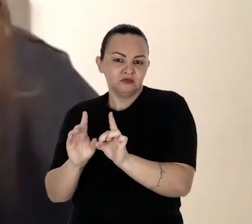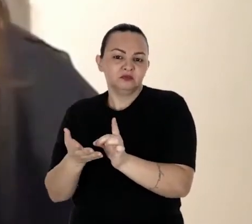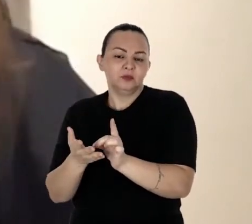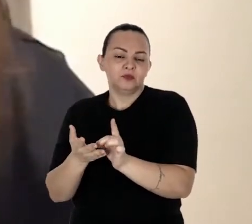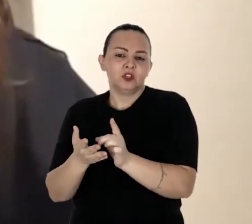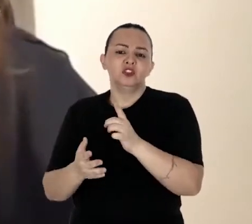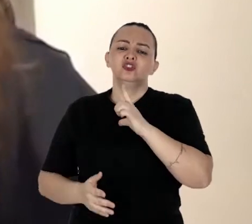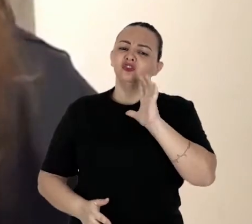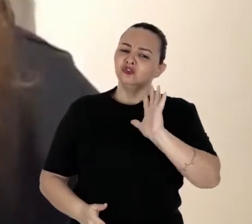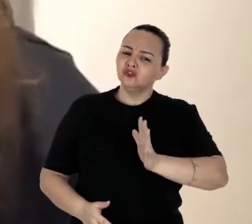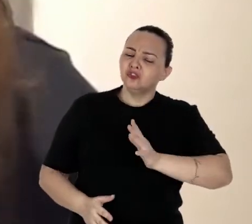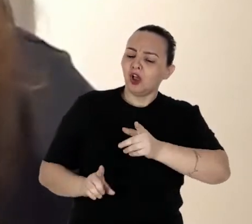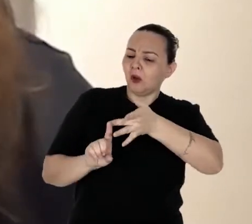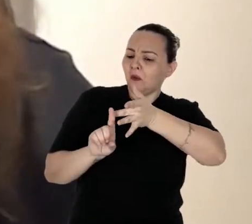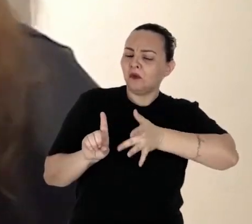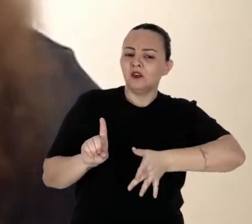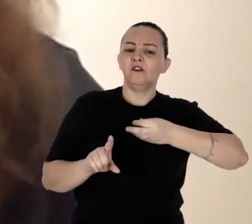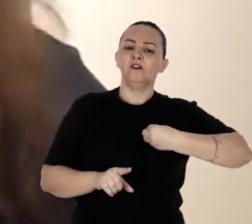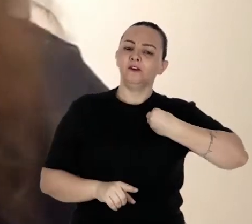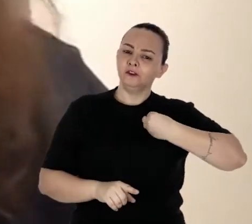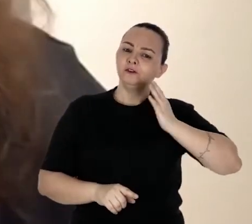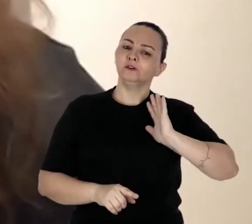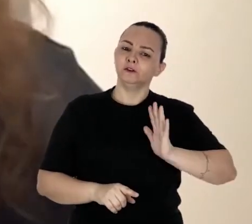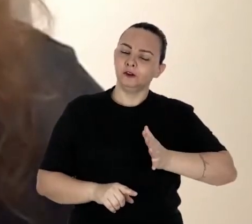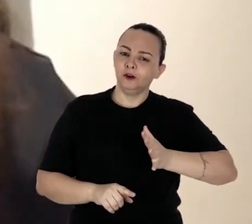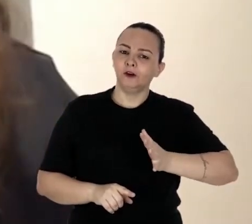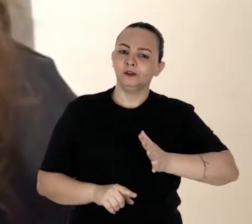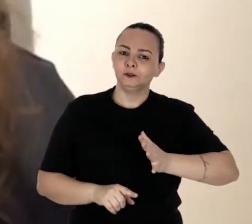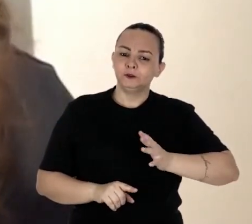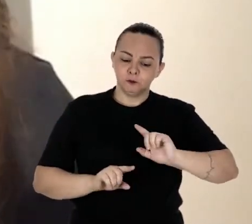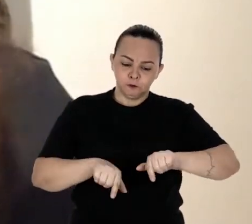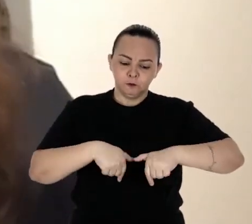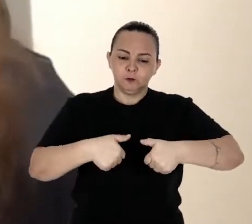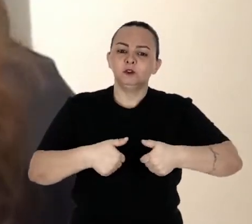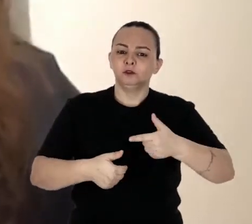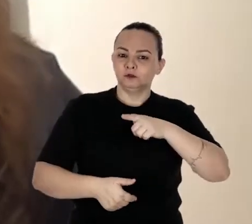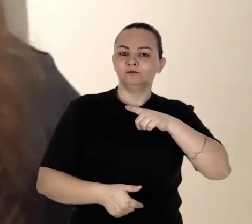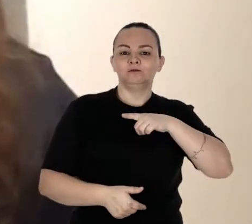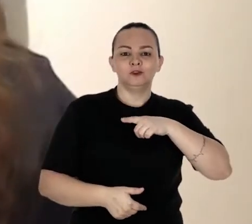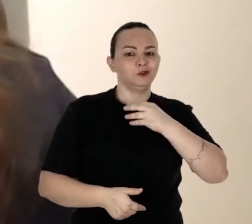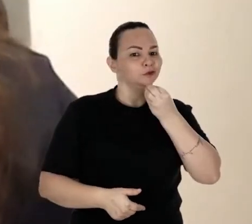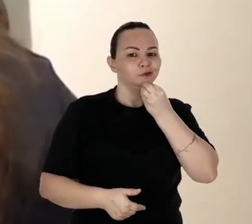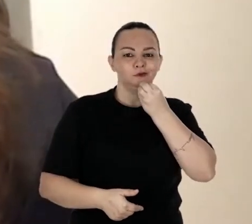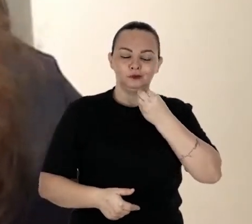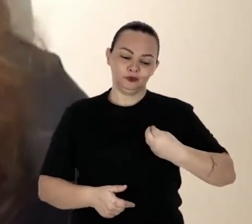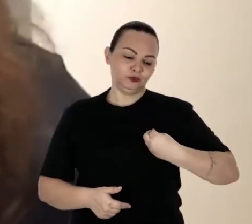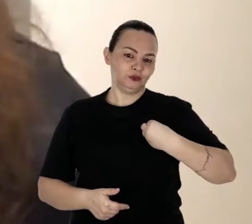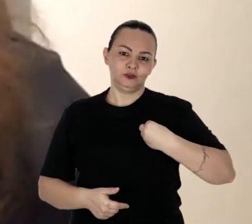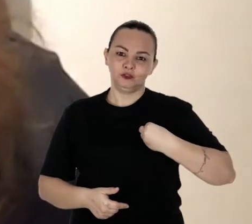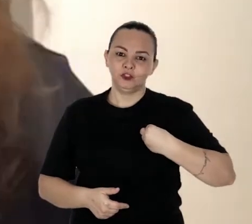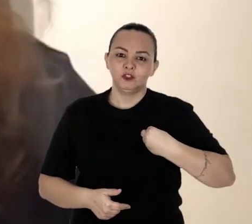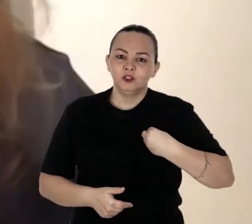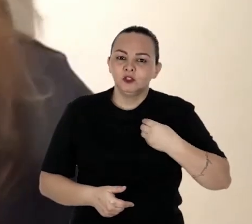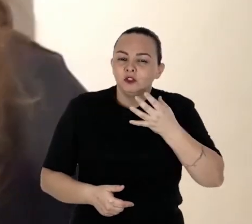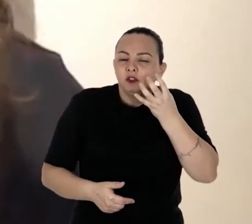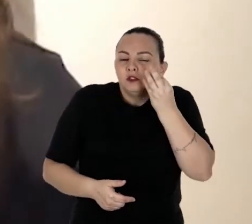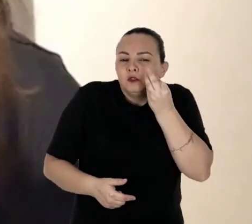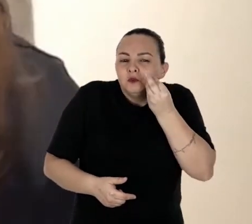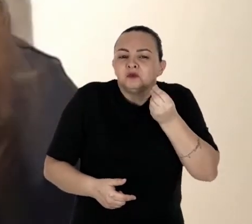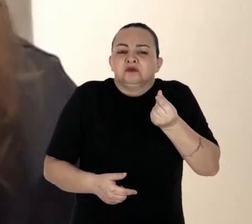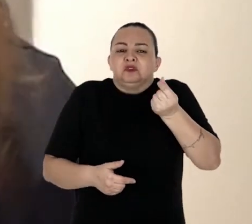um monte de vivências capacitistas, o pior ato é quando eu não tenho a oportunidade de viver, de